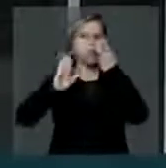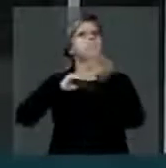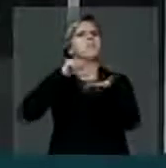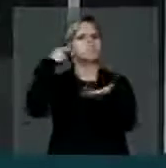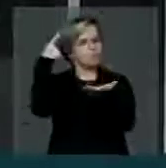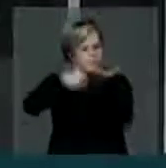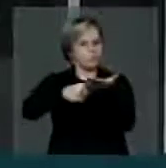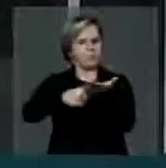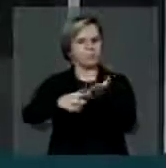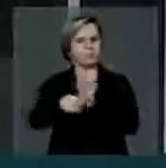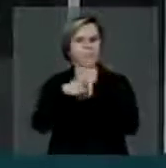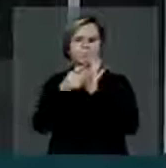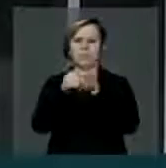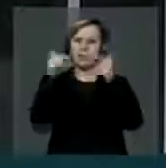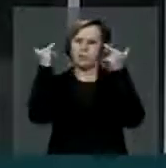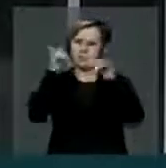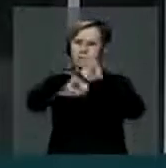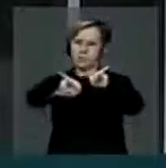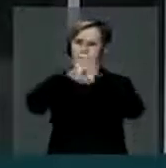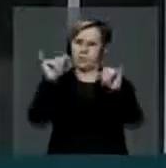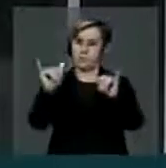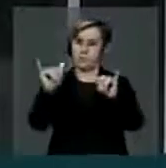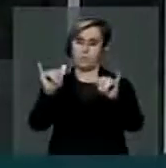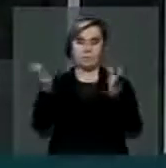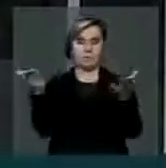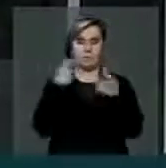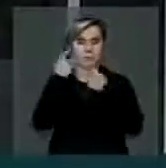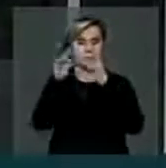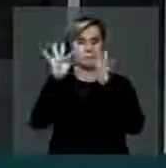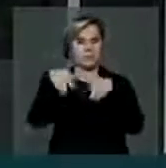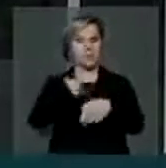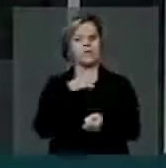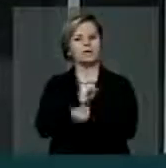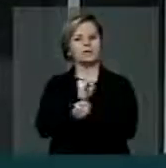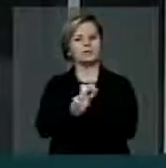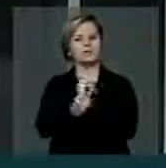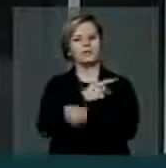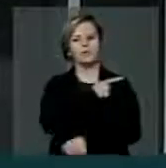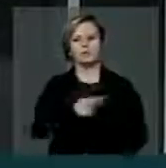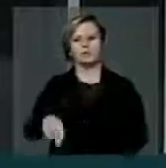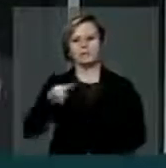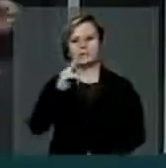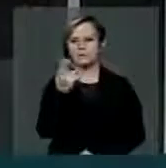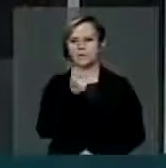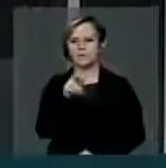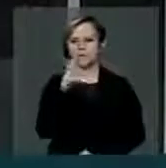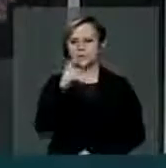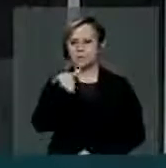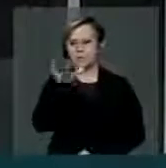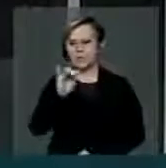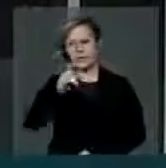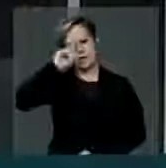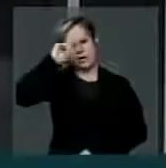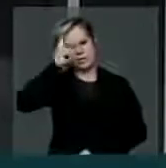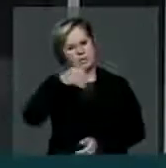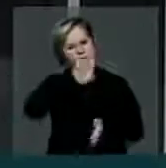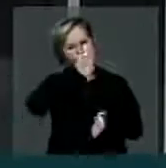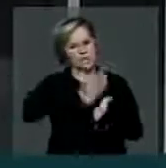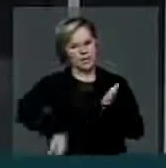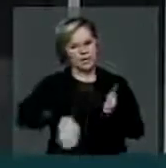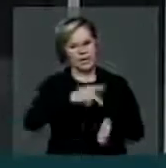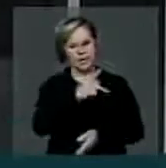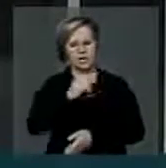praça pública. E por fim, senhor presidente, eu espero que o presidente Henrique Eduardo Alves mande retirar essa PEC 37,